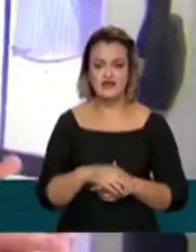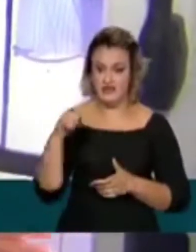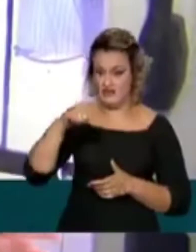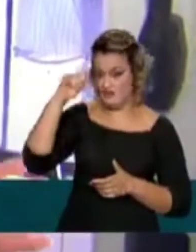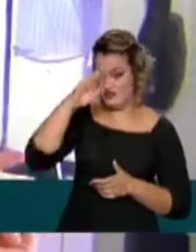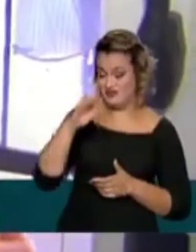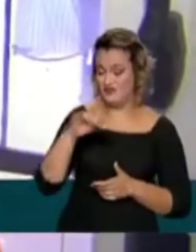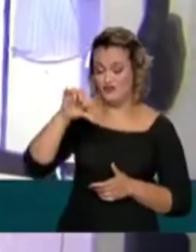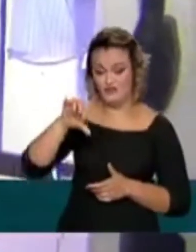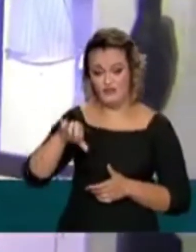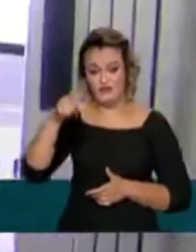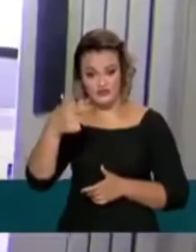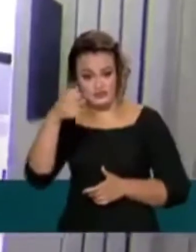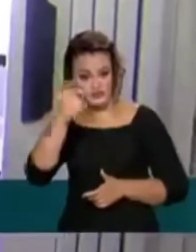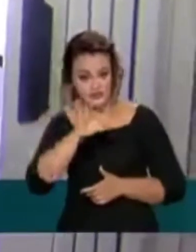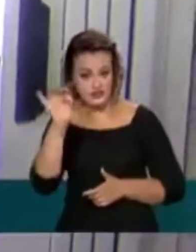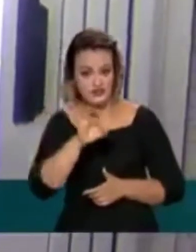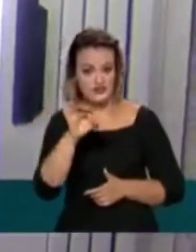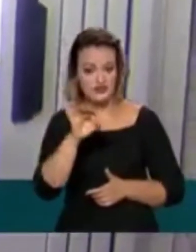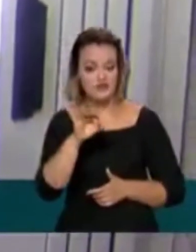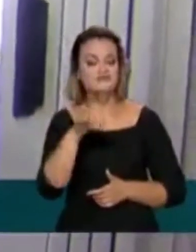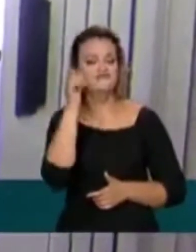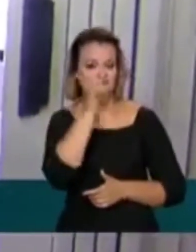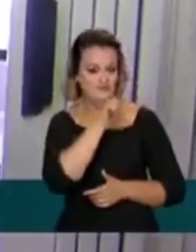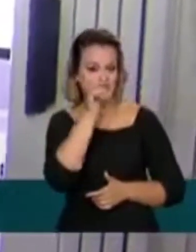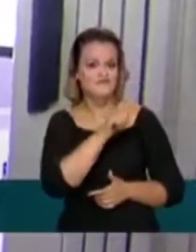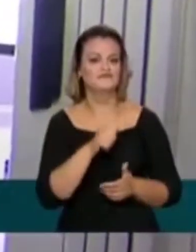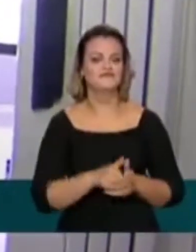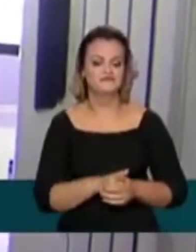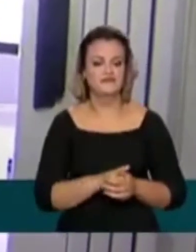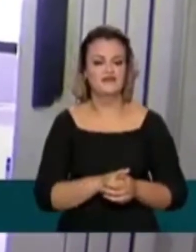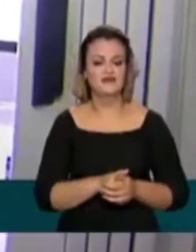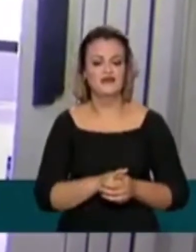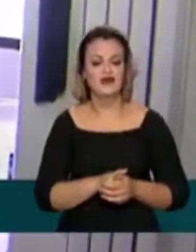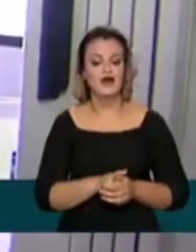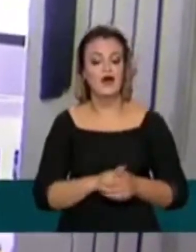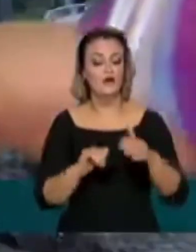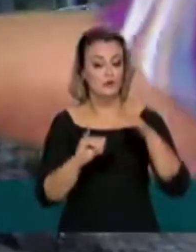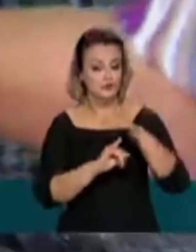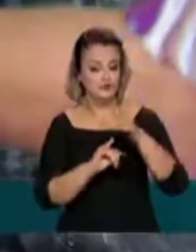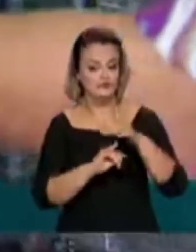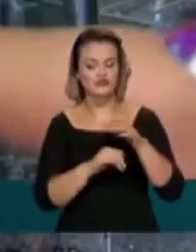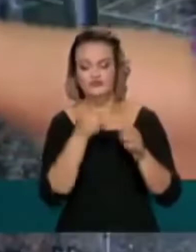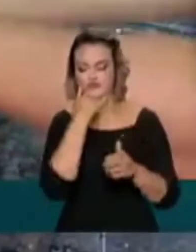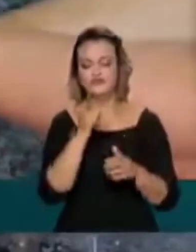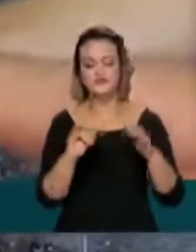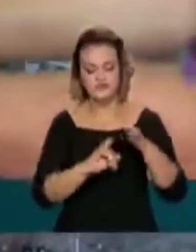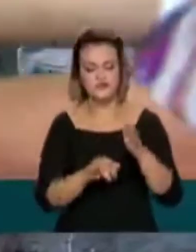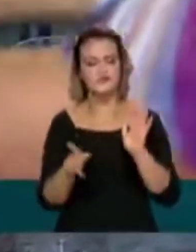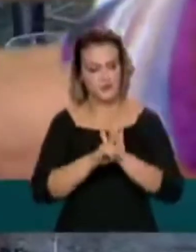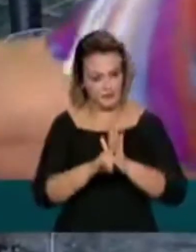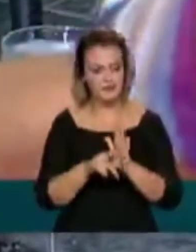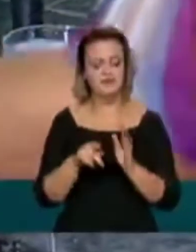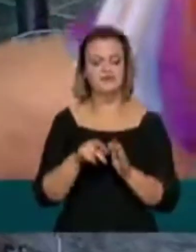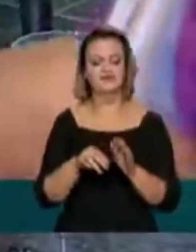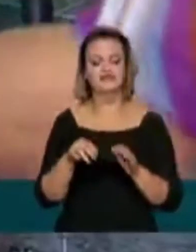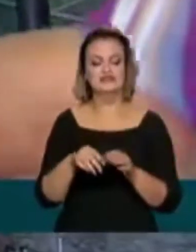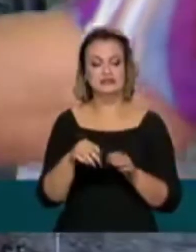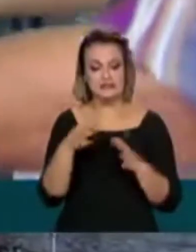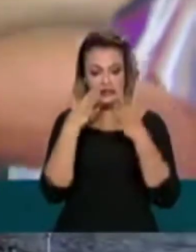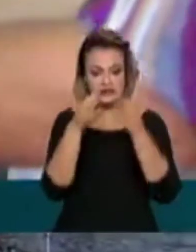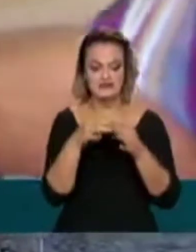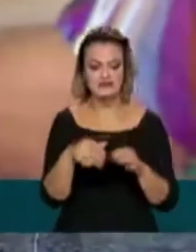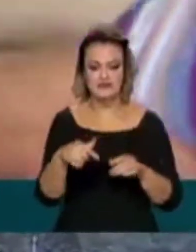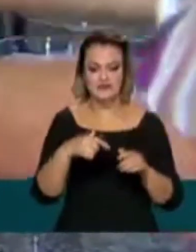mais de 92% são mulheres. O Instituto Doméstica Legal reforça a importância de